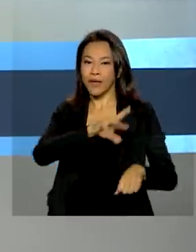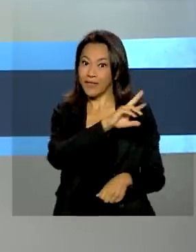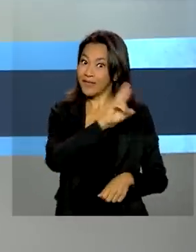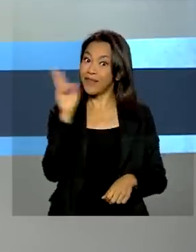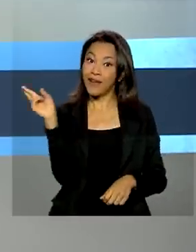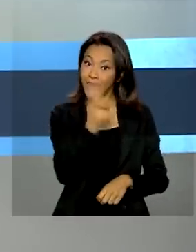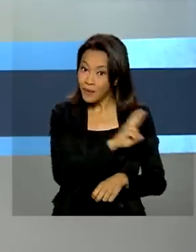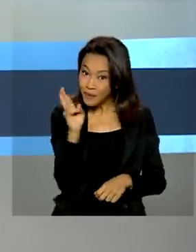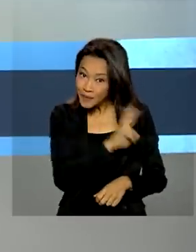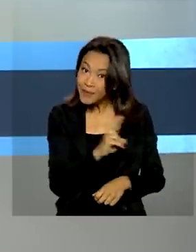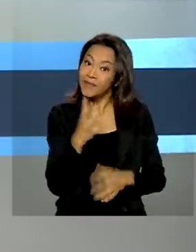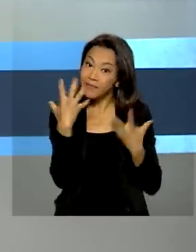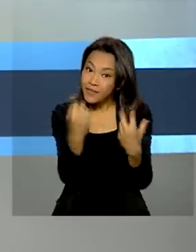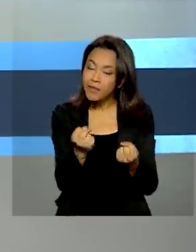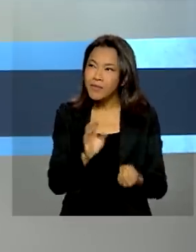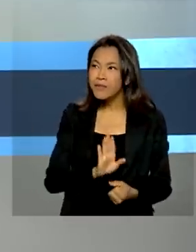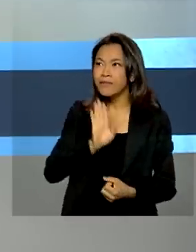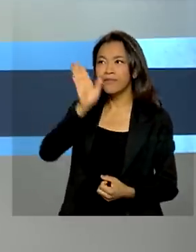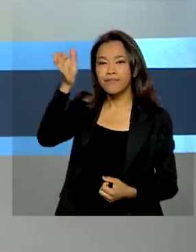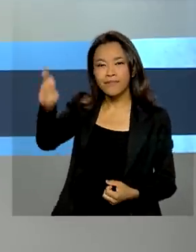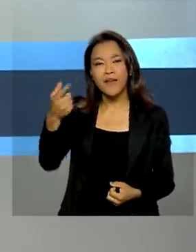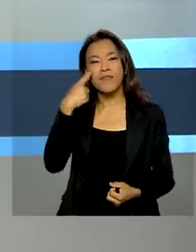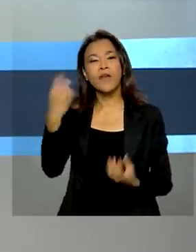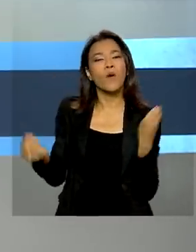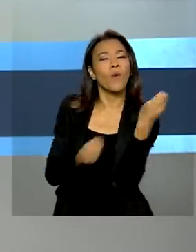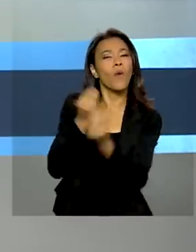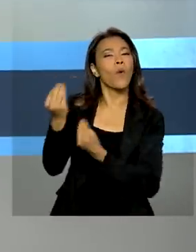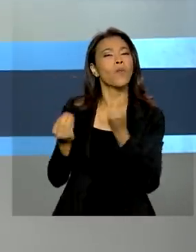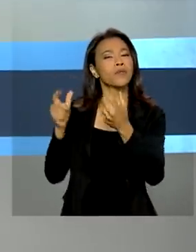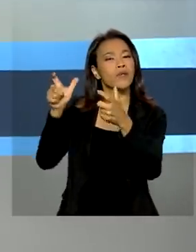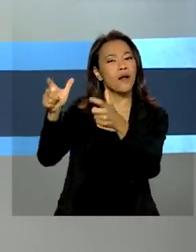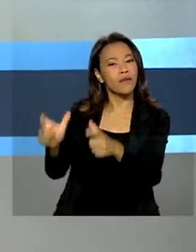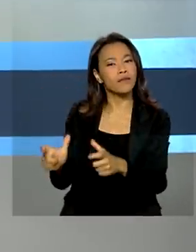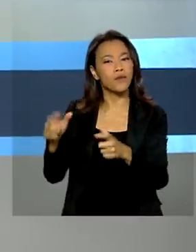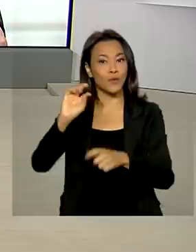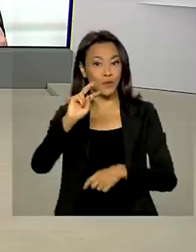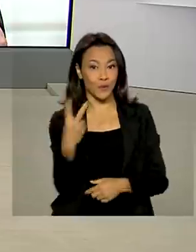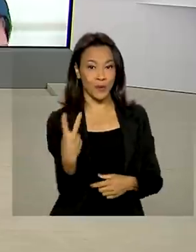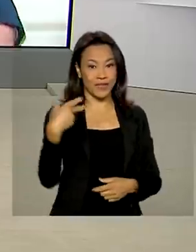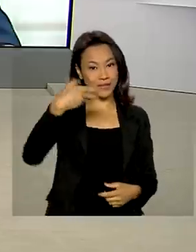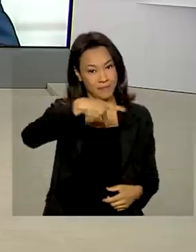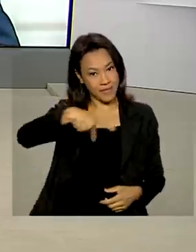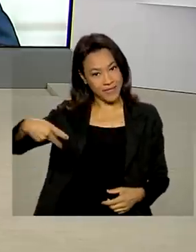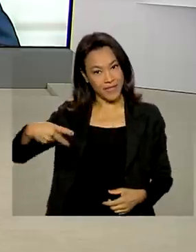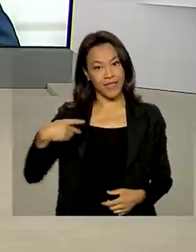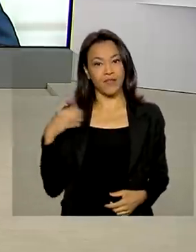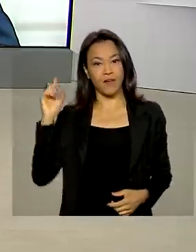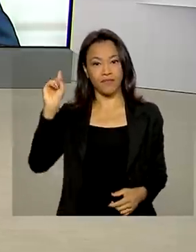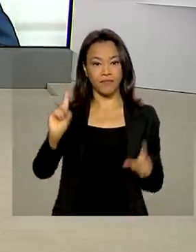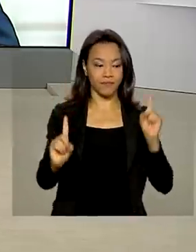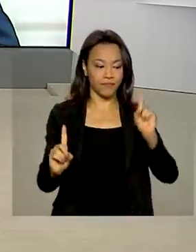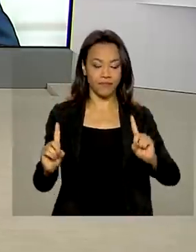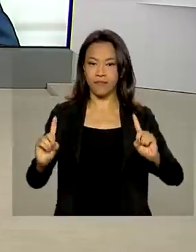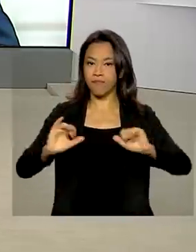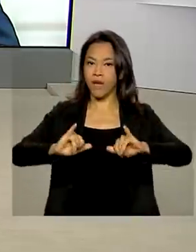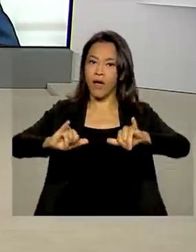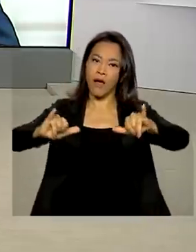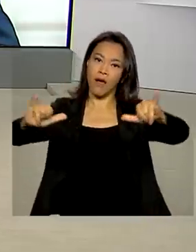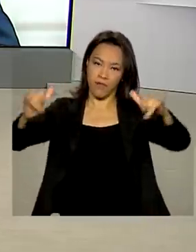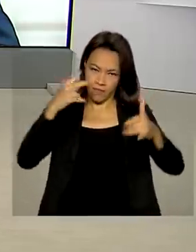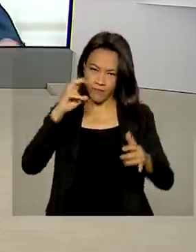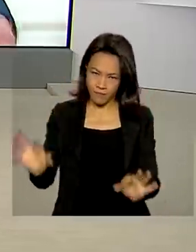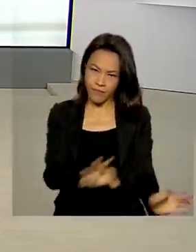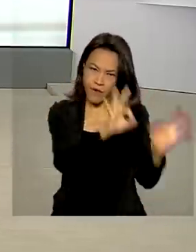agora ao vivo ver a movimentação no Palácio do Kremlin, onde os dois presidentes farão uma declaração à imprensa. Vamos